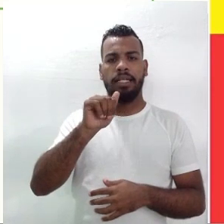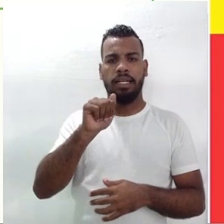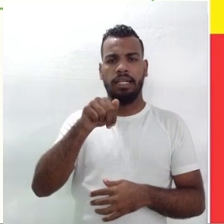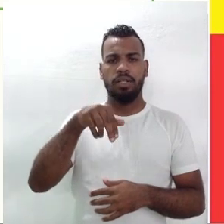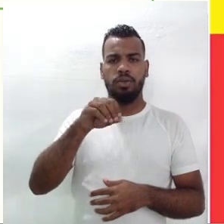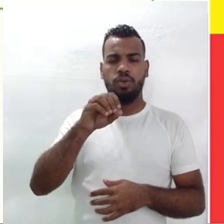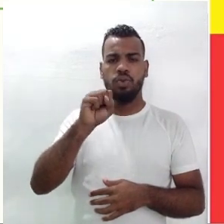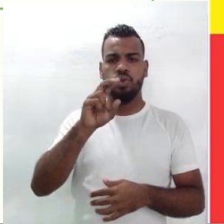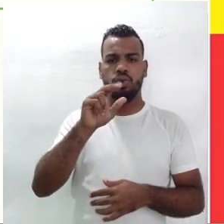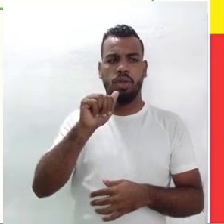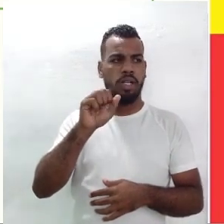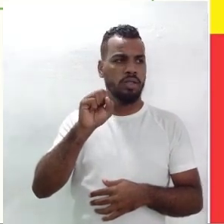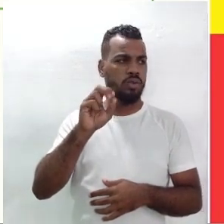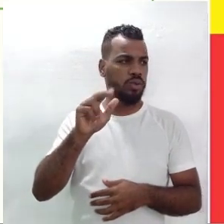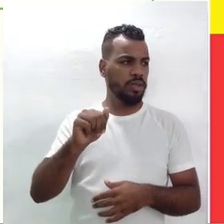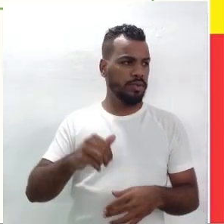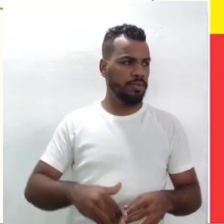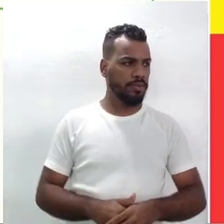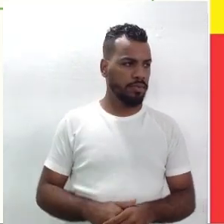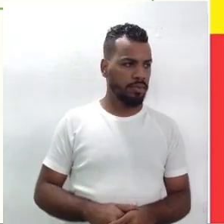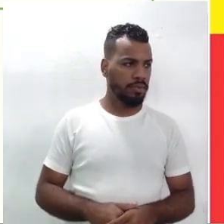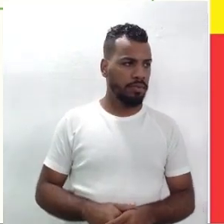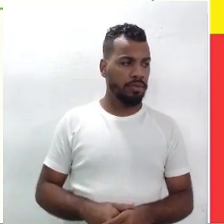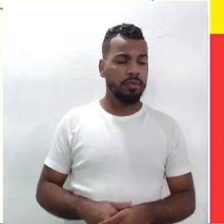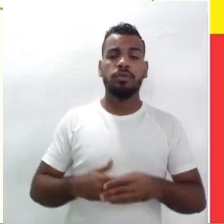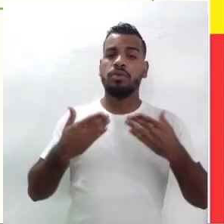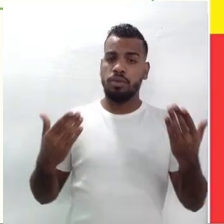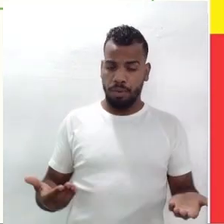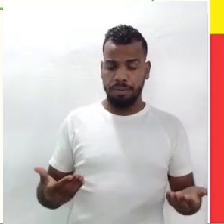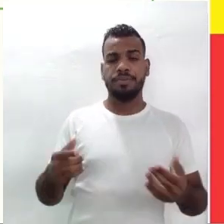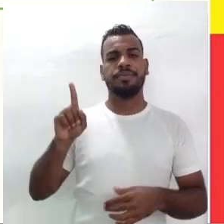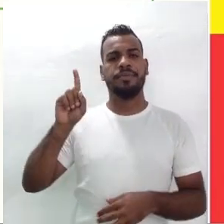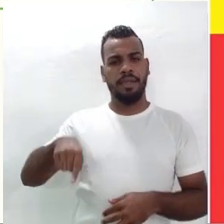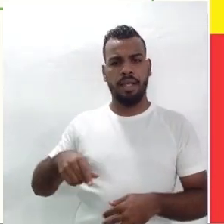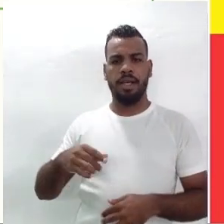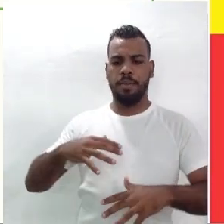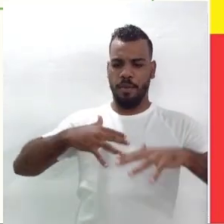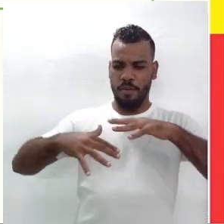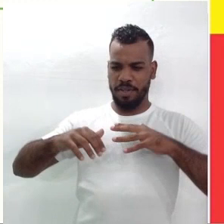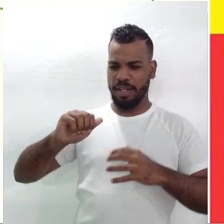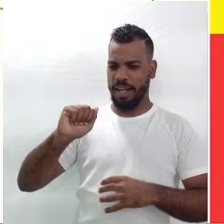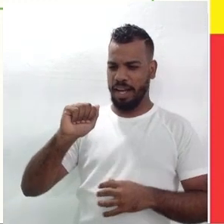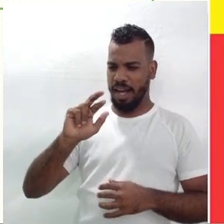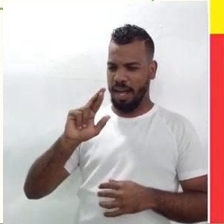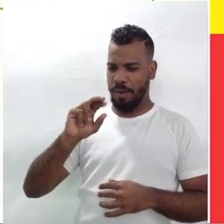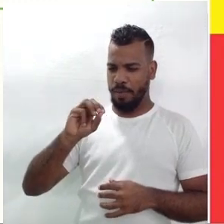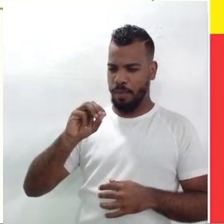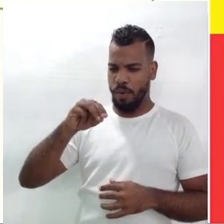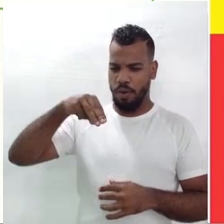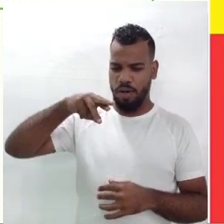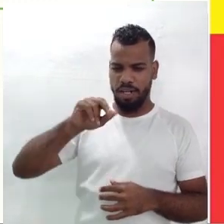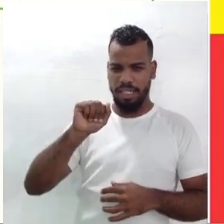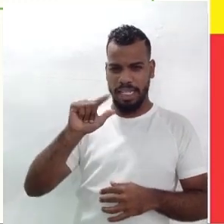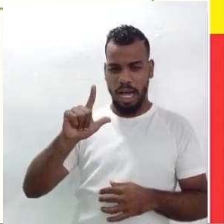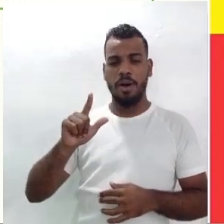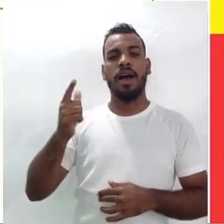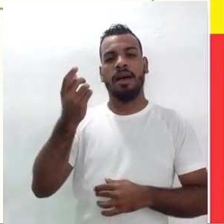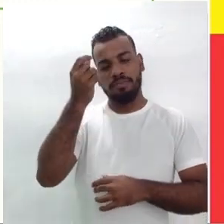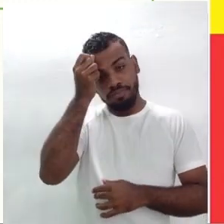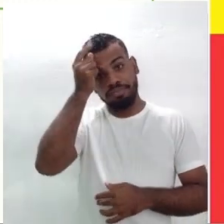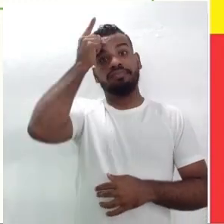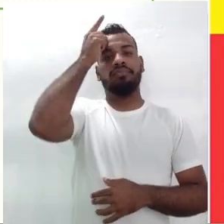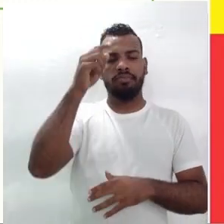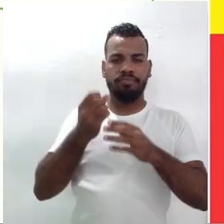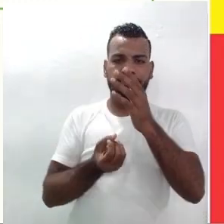Ele é o idealizador do movimento armorial, isso sem dúvida. E autor de peças